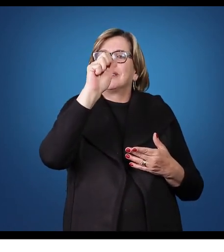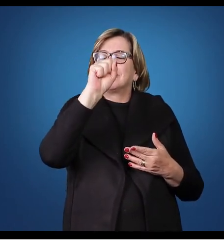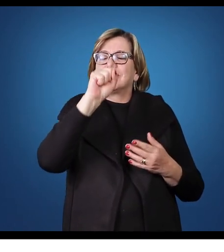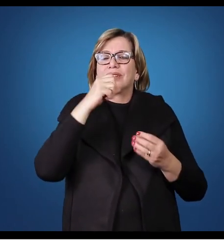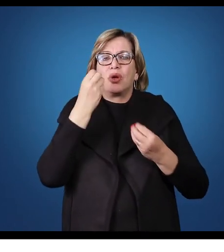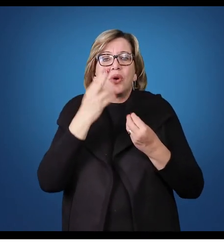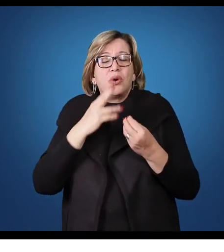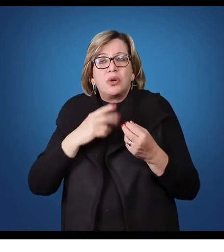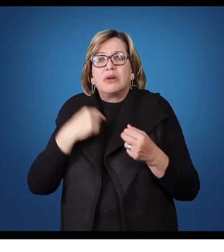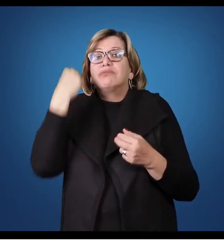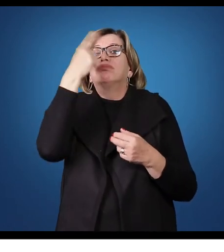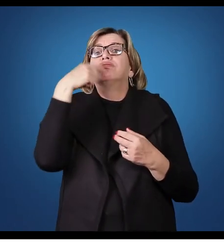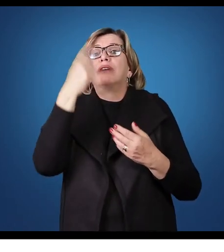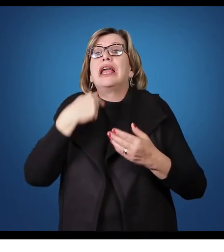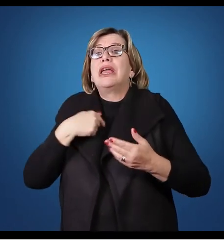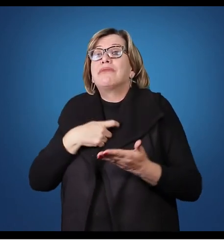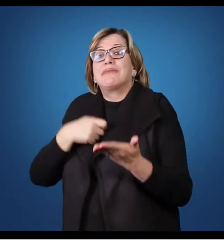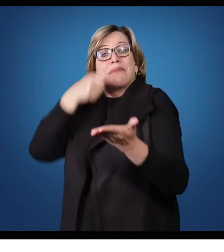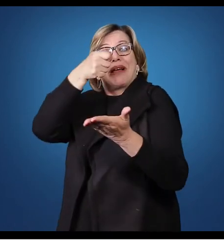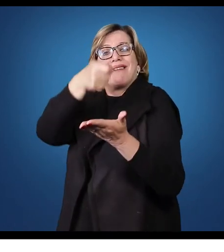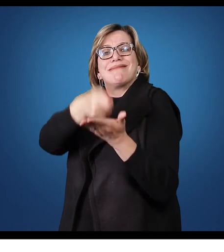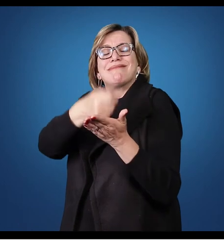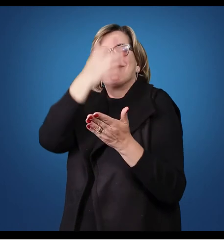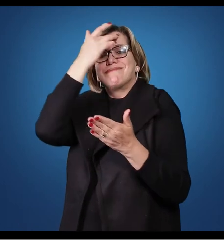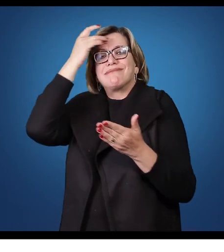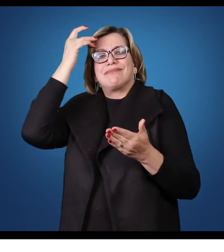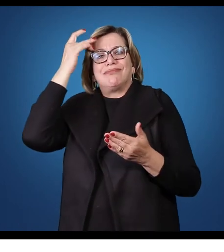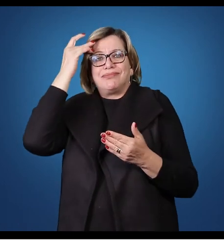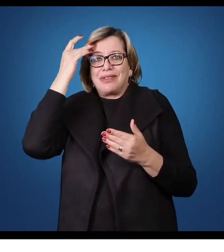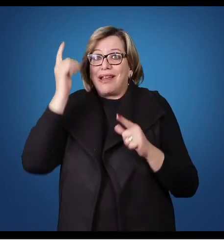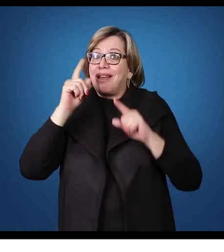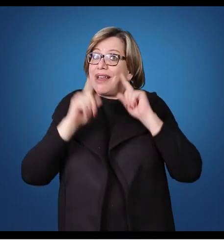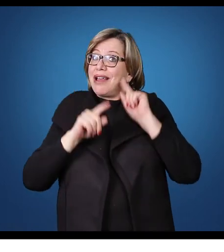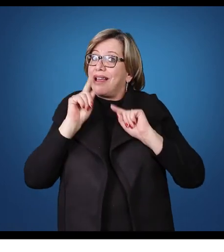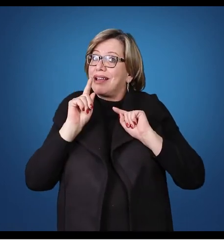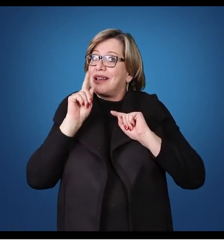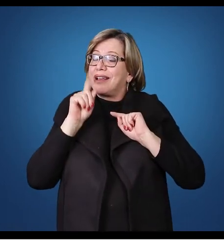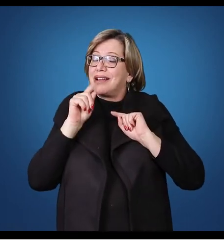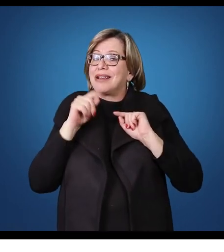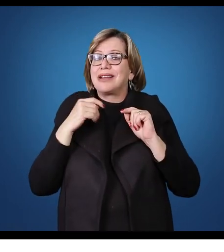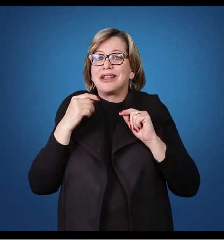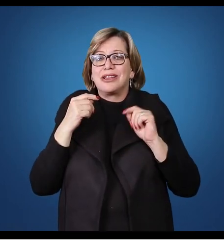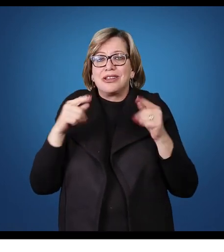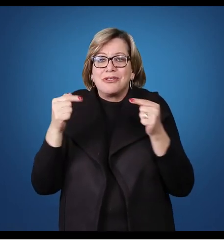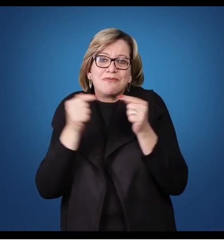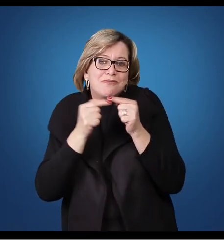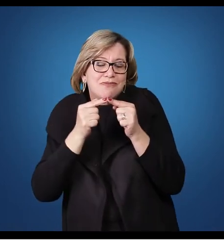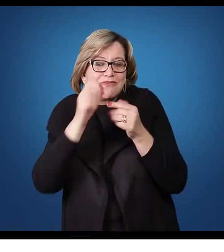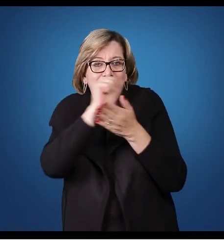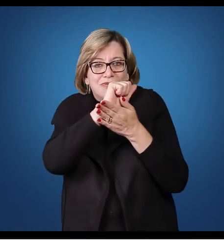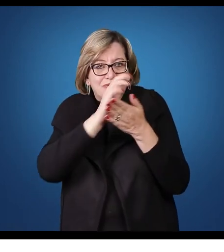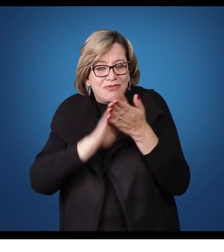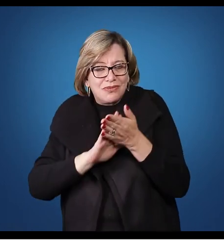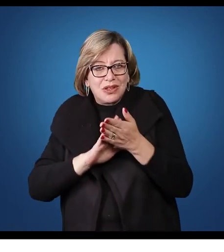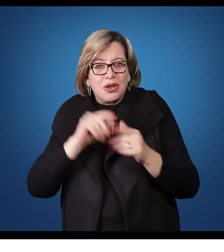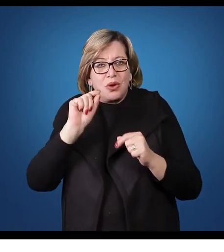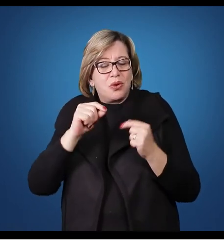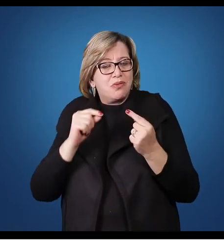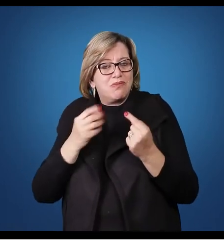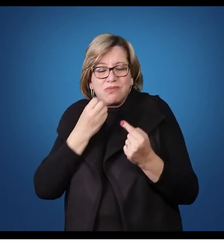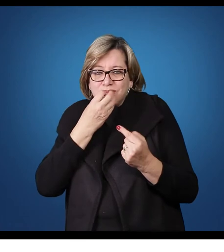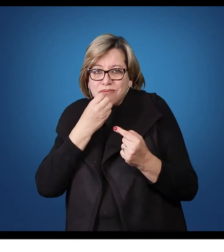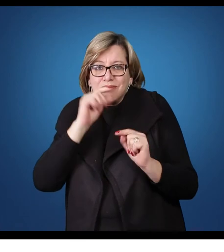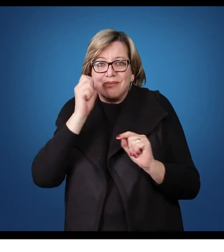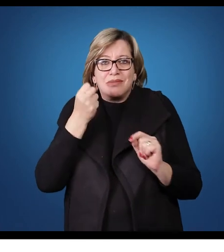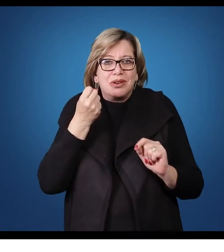eu levo para pagar os meus fornecedores? São índices relacionados à atividade. Então o ideal era o quê?